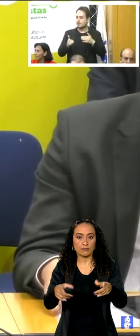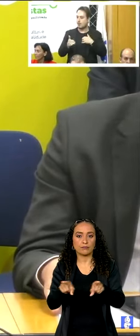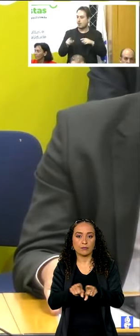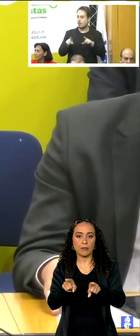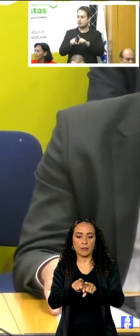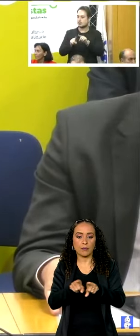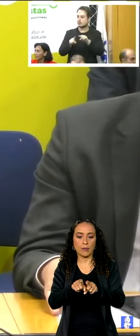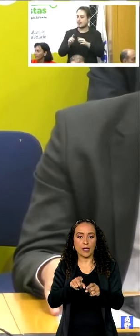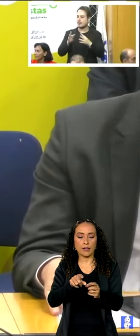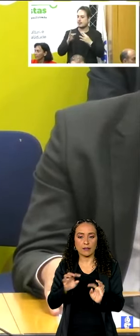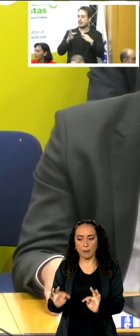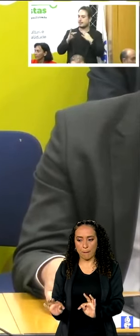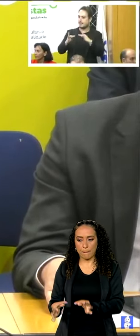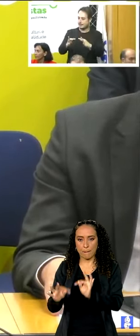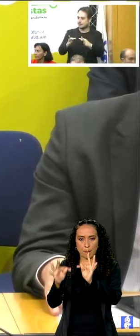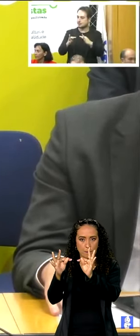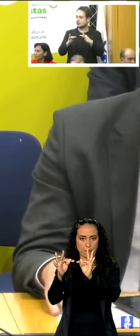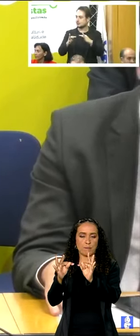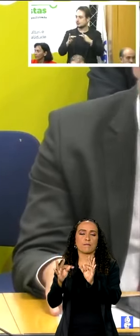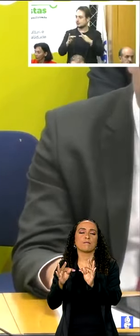essas tecnologias